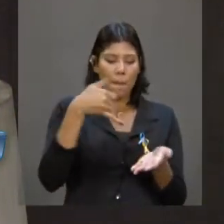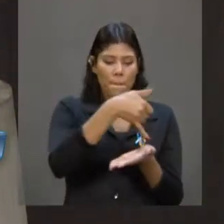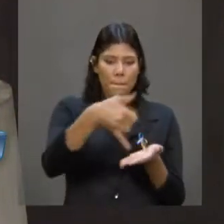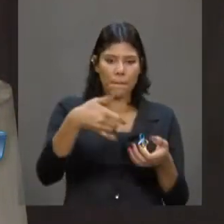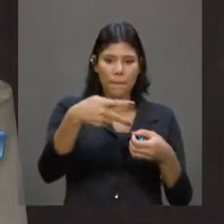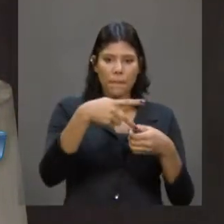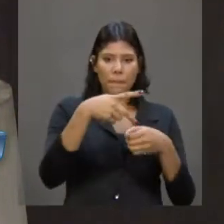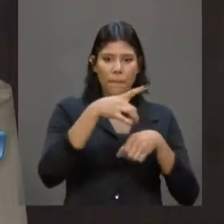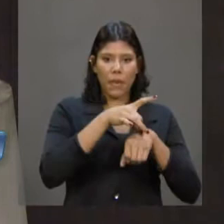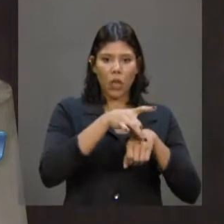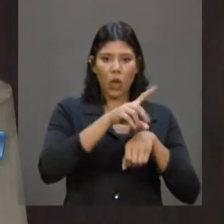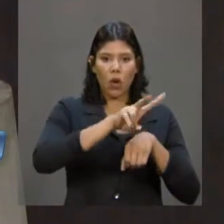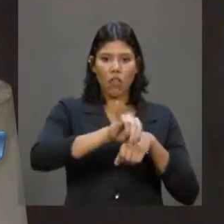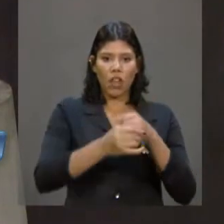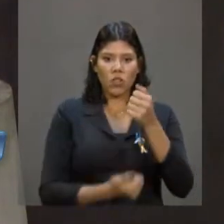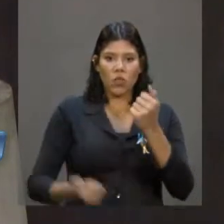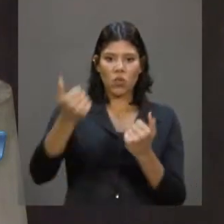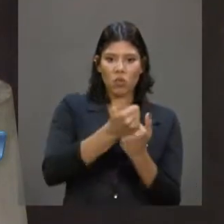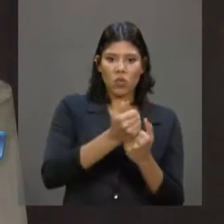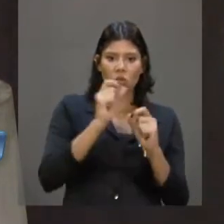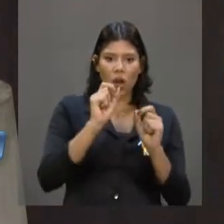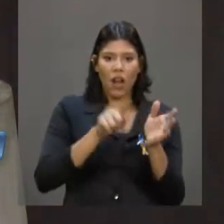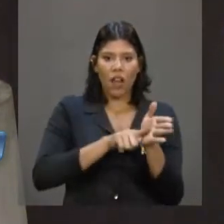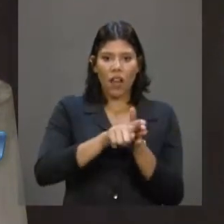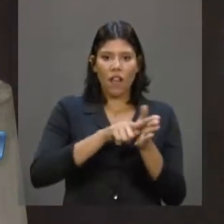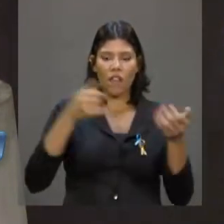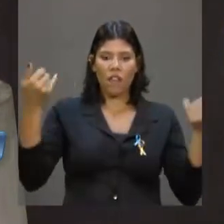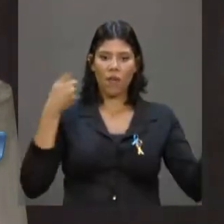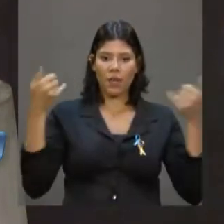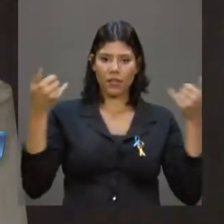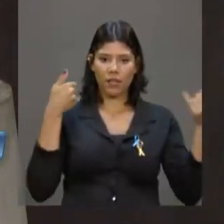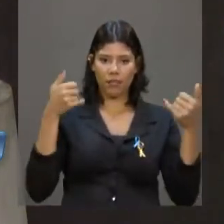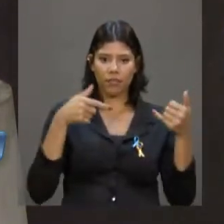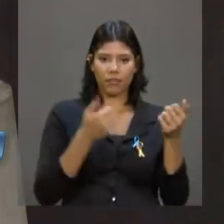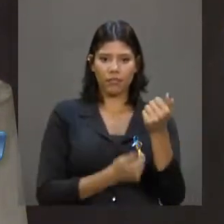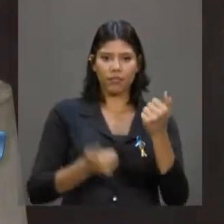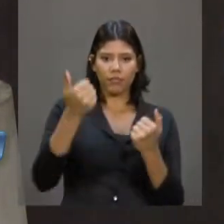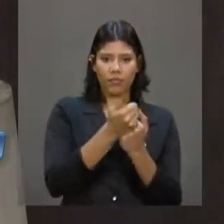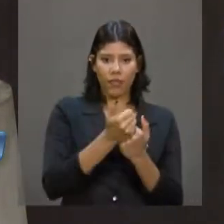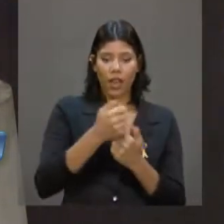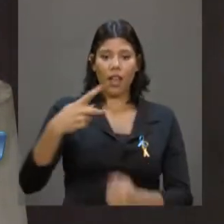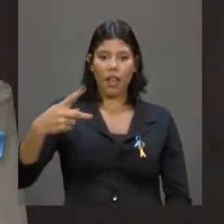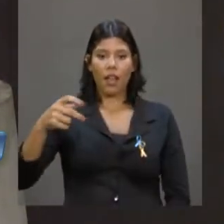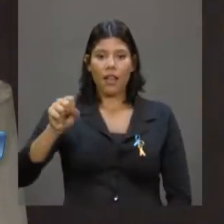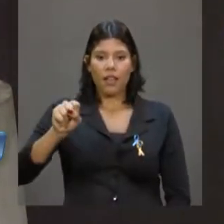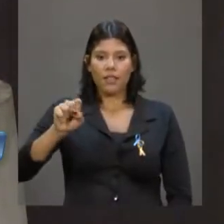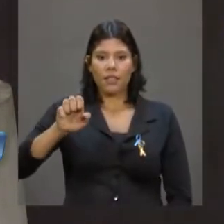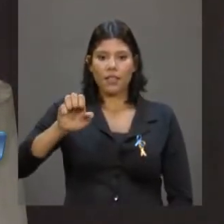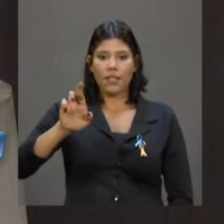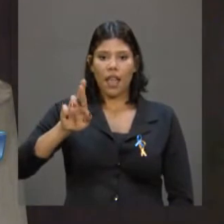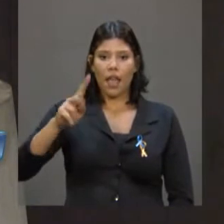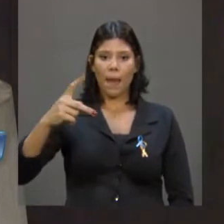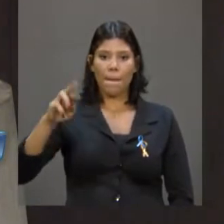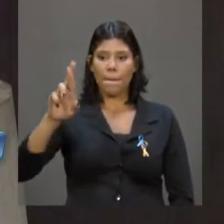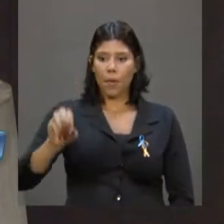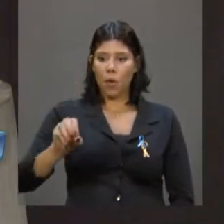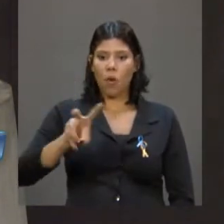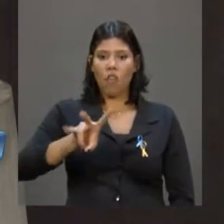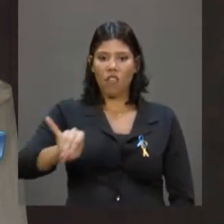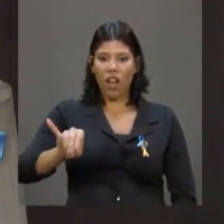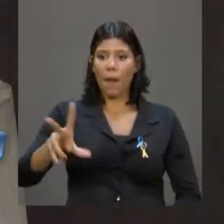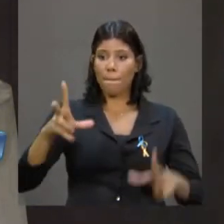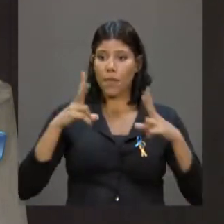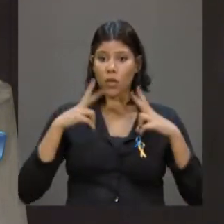O Serpro está na alça de mira desse governo para ser dilapidado e privatizado. O